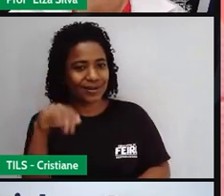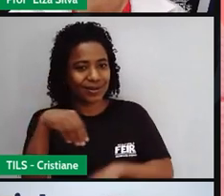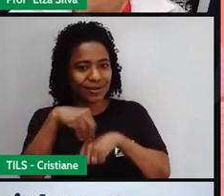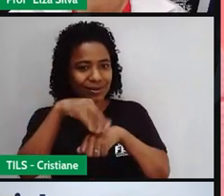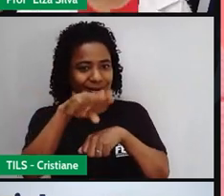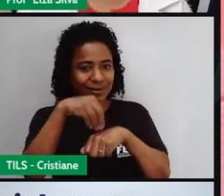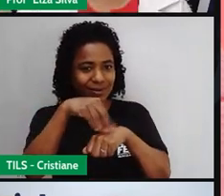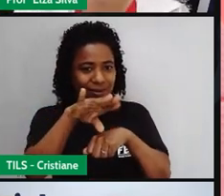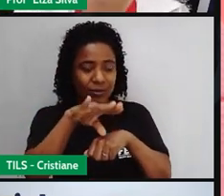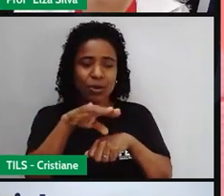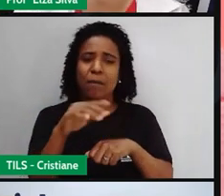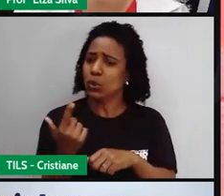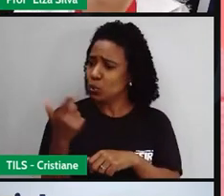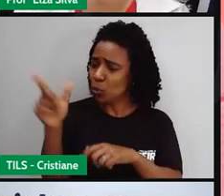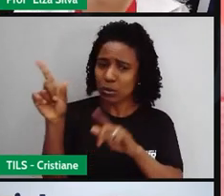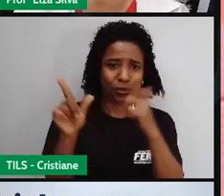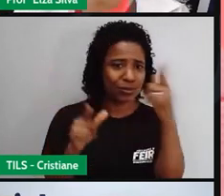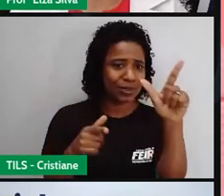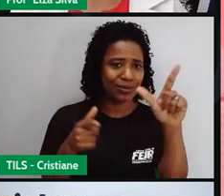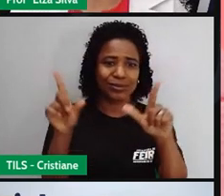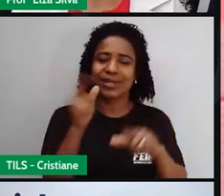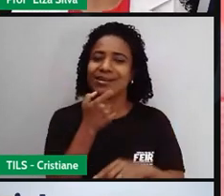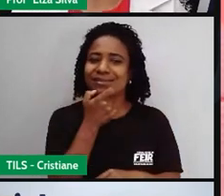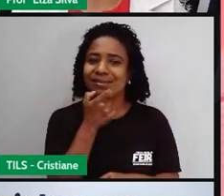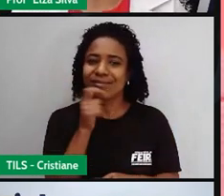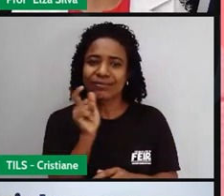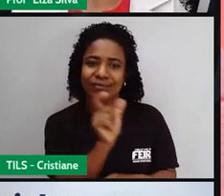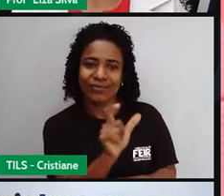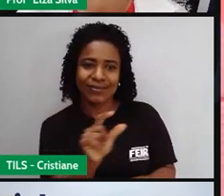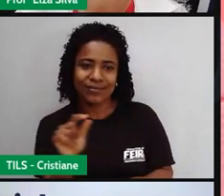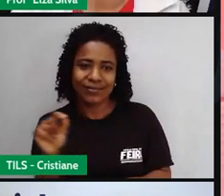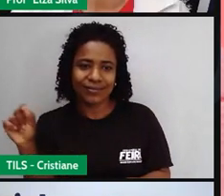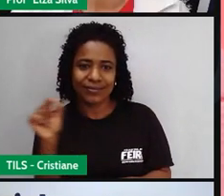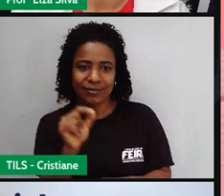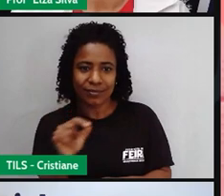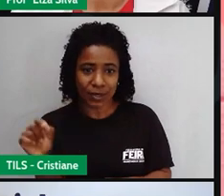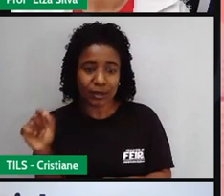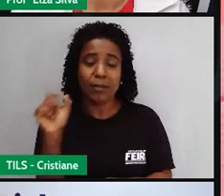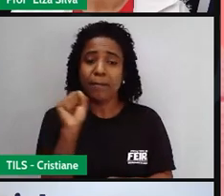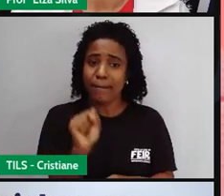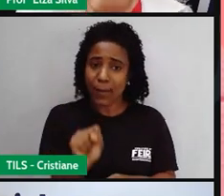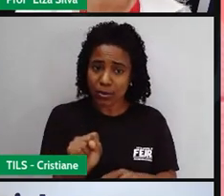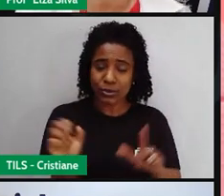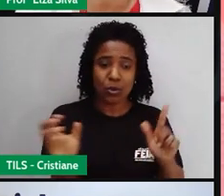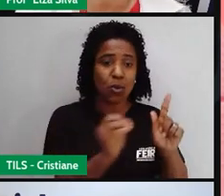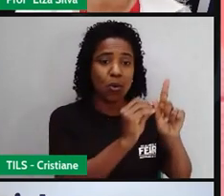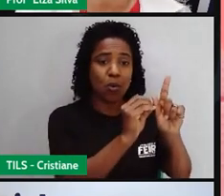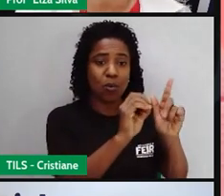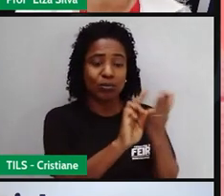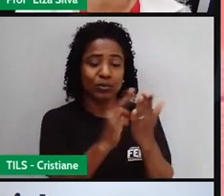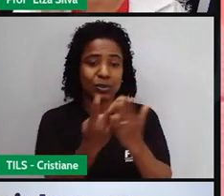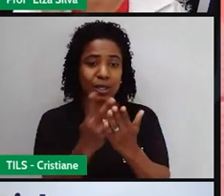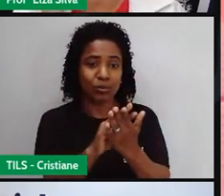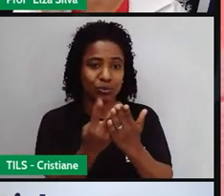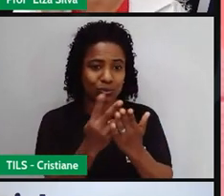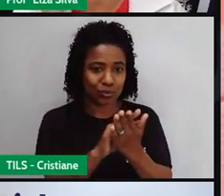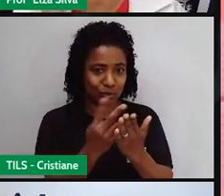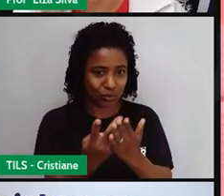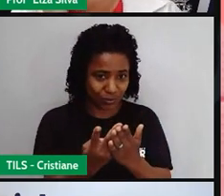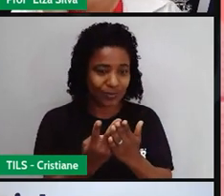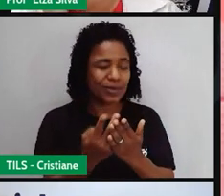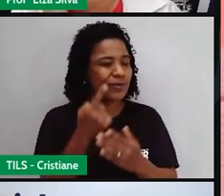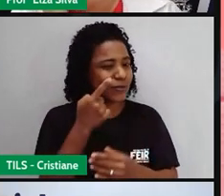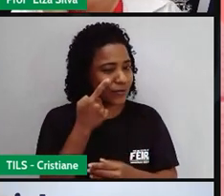outras ou criar outras. Coloquem lá no Google Tradutor pratiquem o som